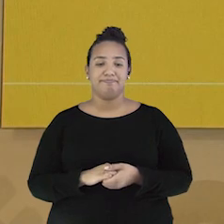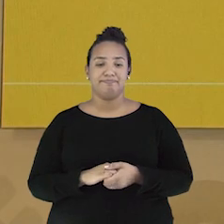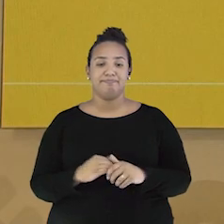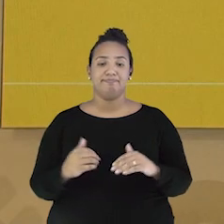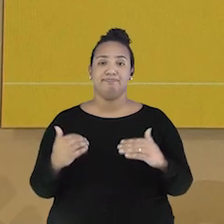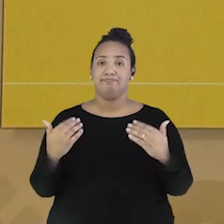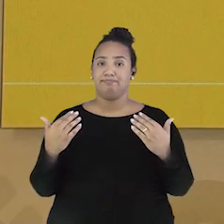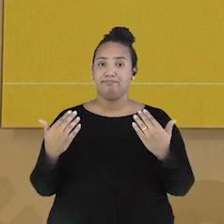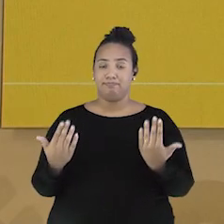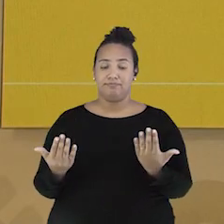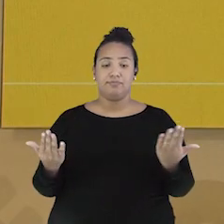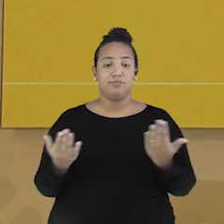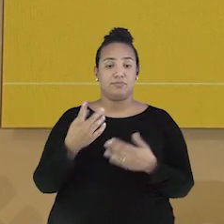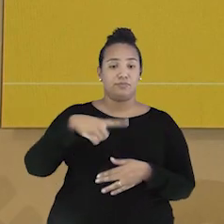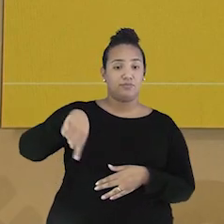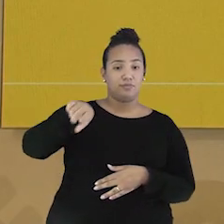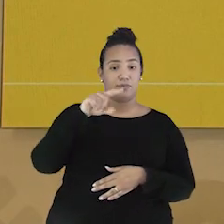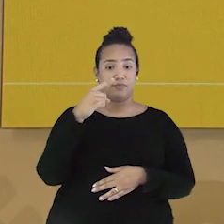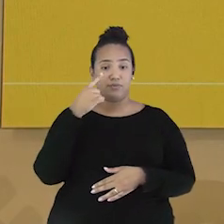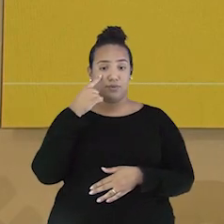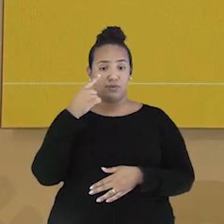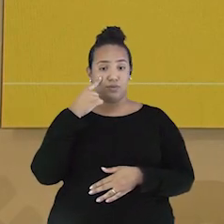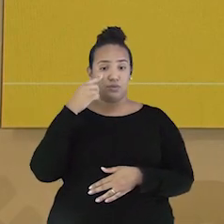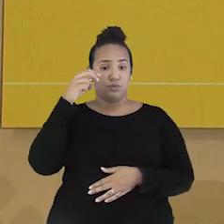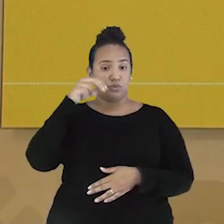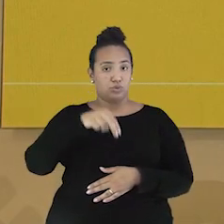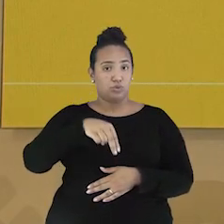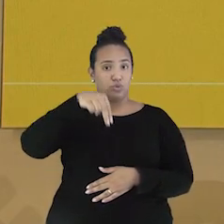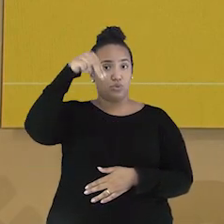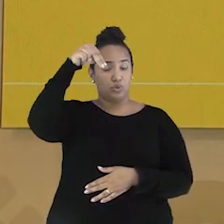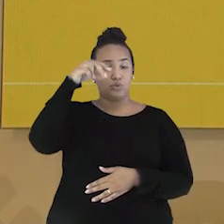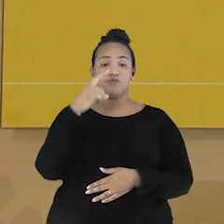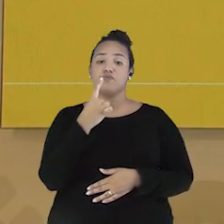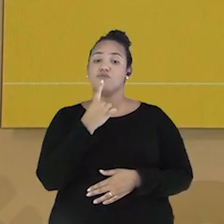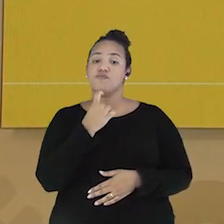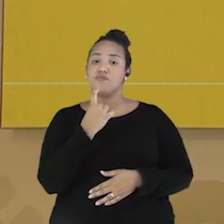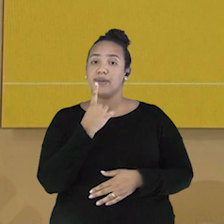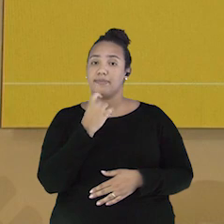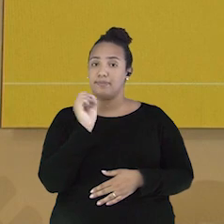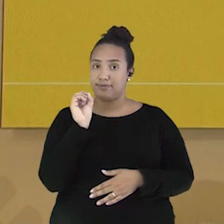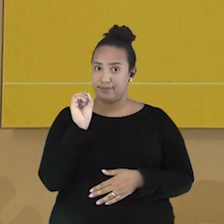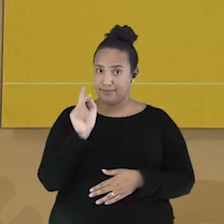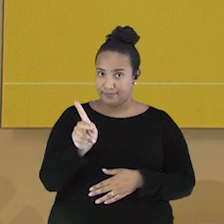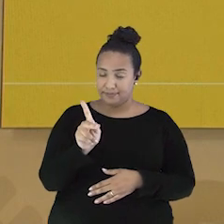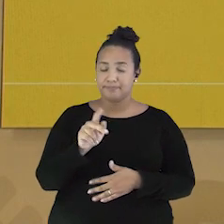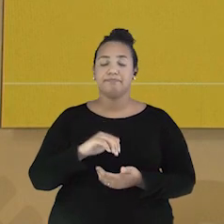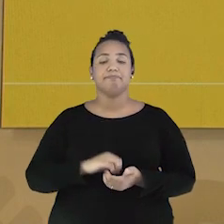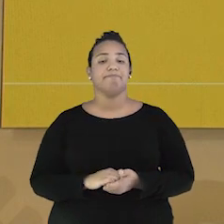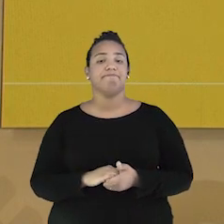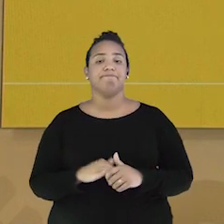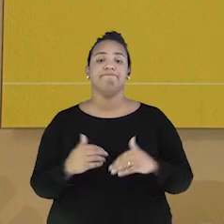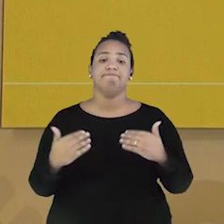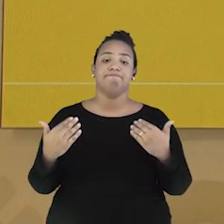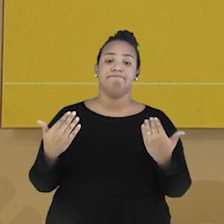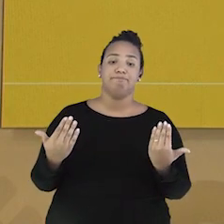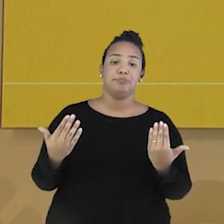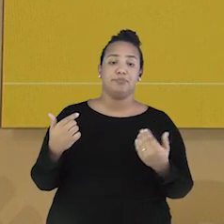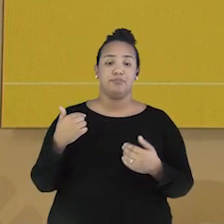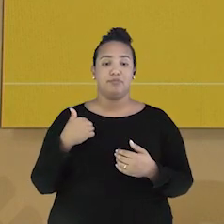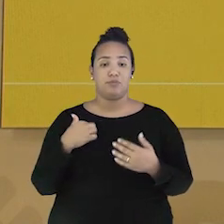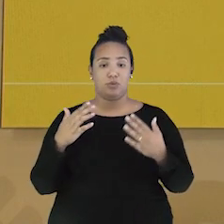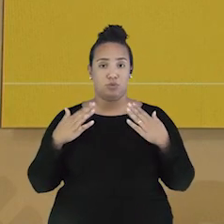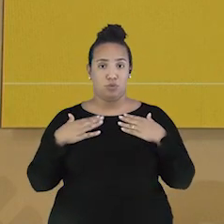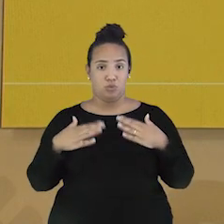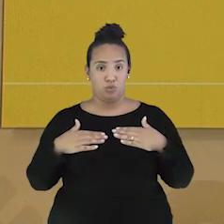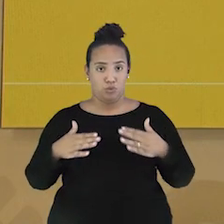Vamos lá, então. Vocês viram que o ponto cardeal norte é apontado pela setinha vermelha da bússola, certo? Então, eu